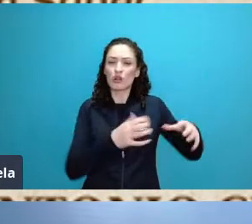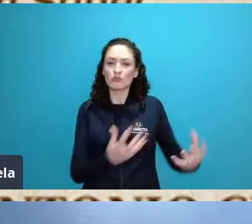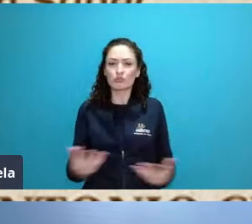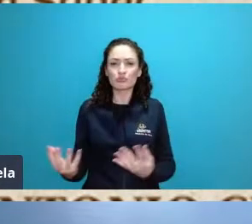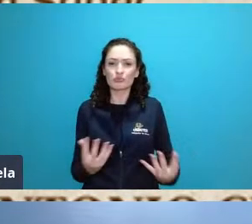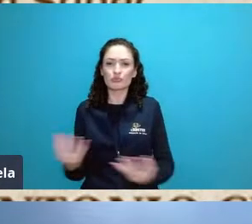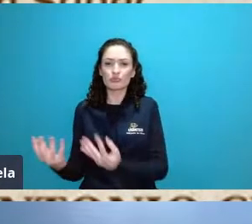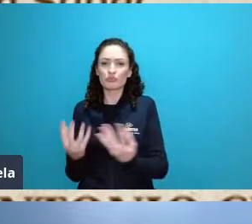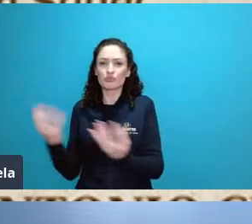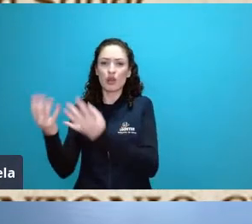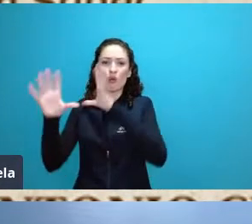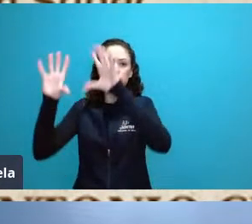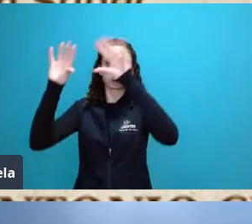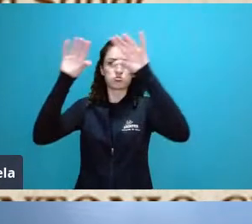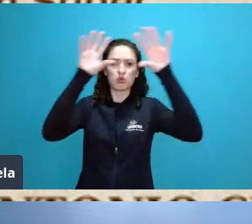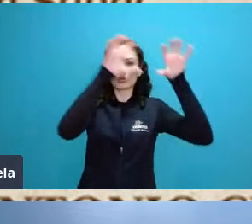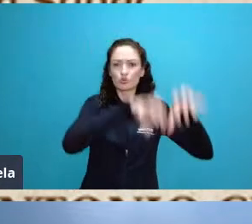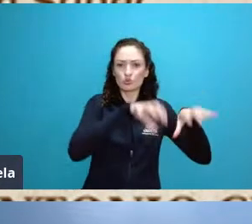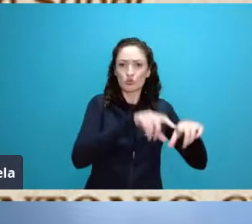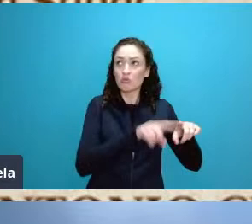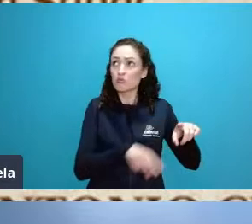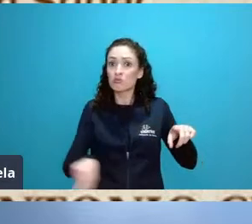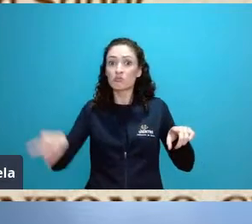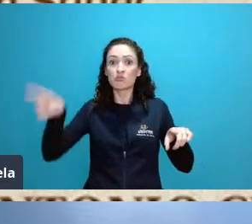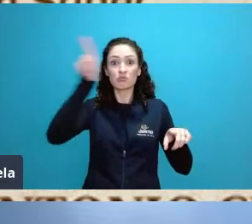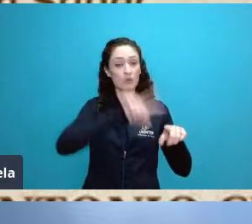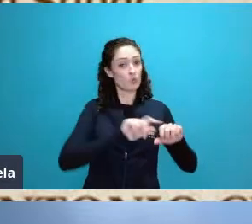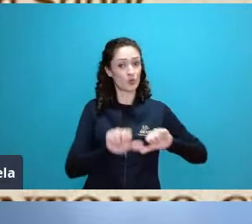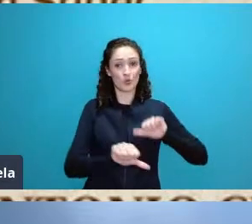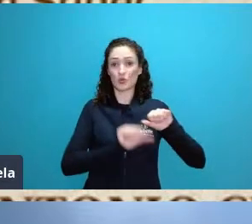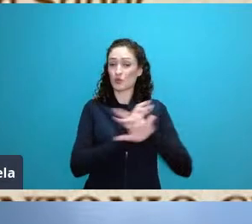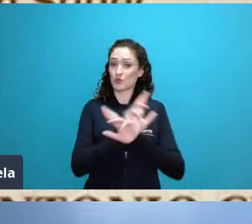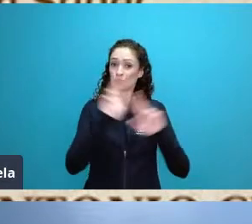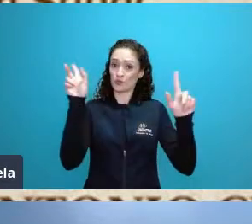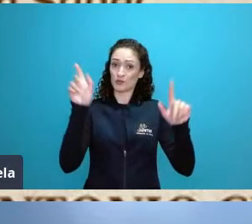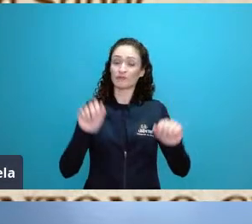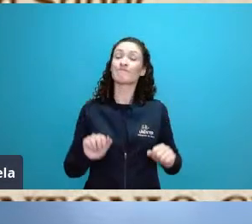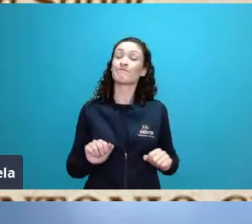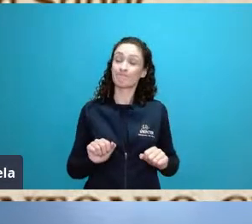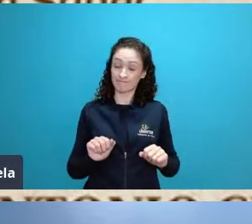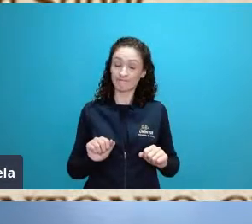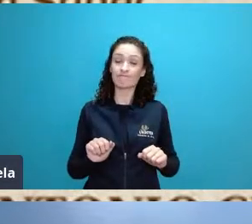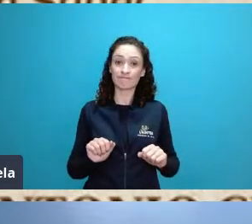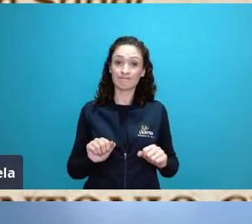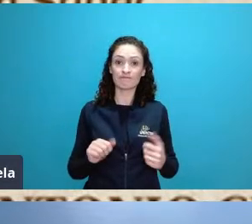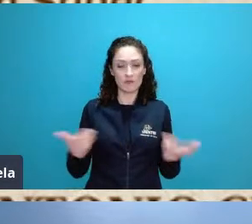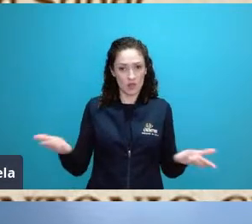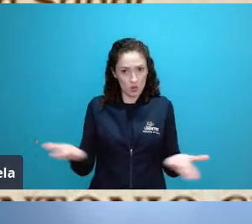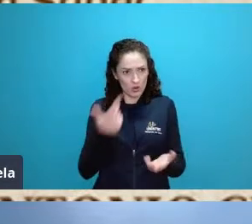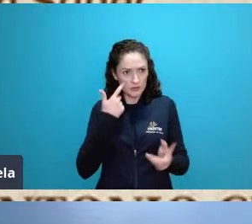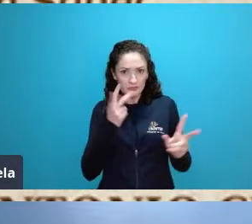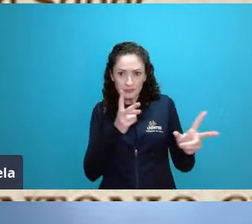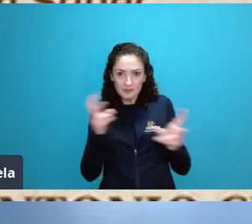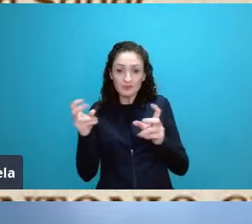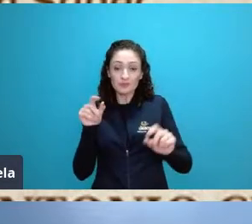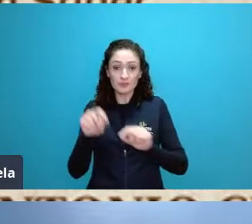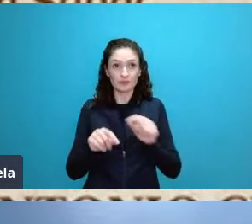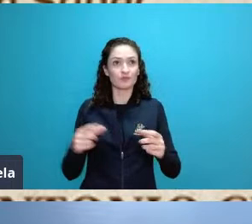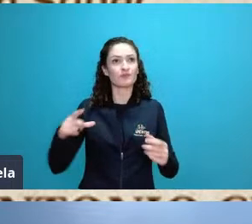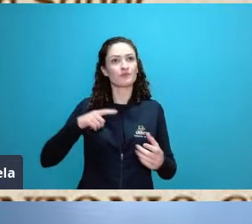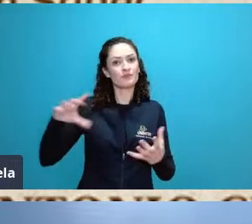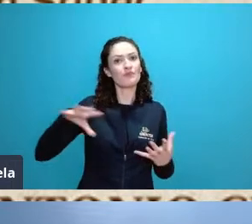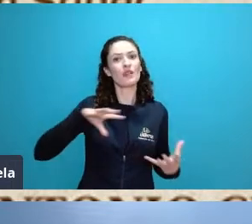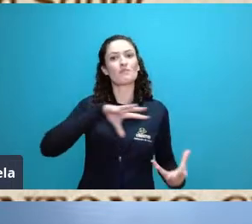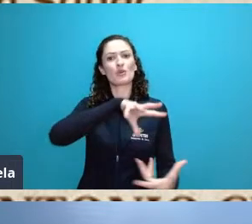alunos em sala de aula porque o que se atribui hoje aos problemas são problemas de escala global mas em